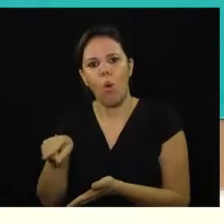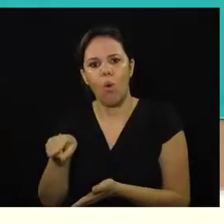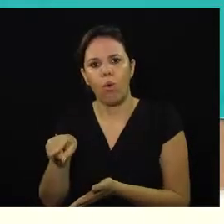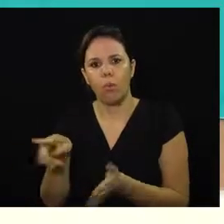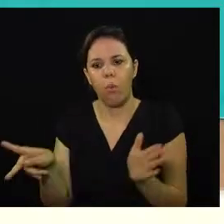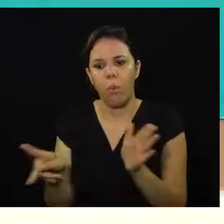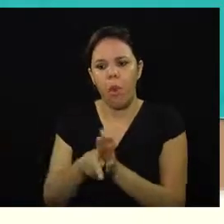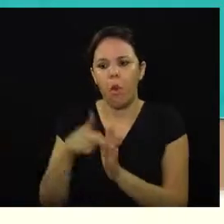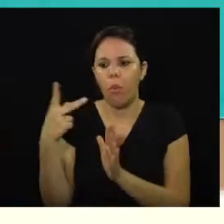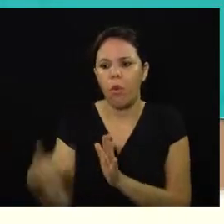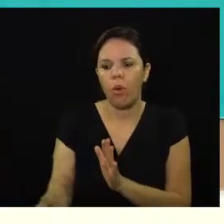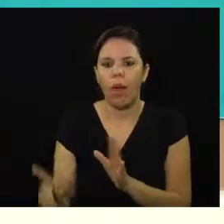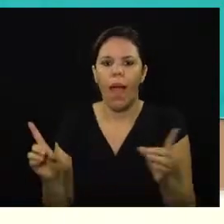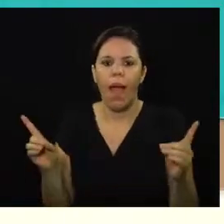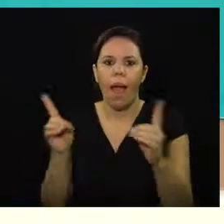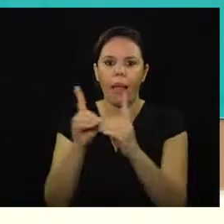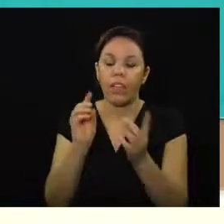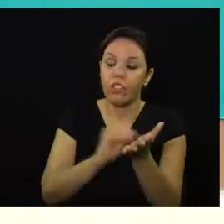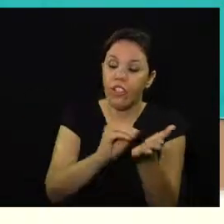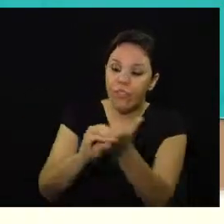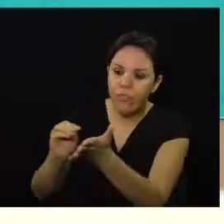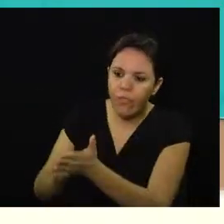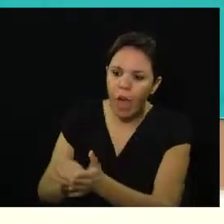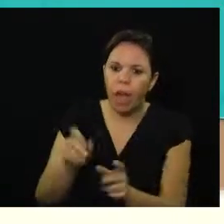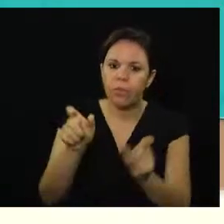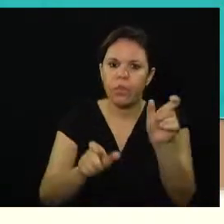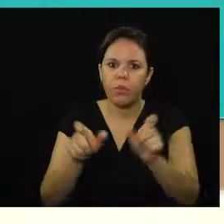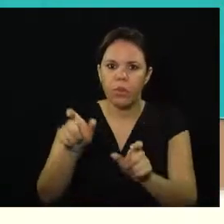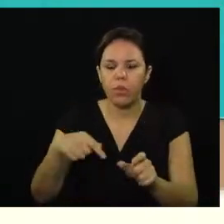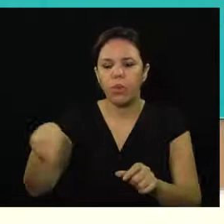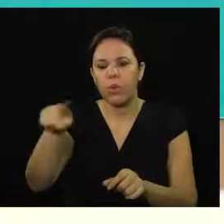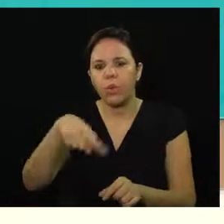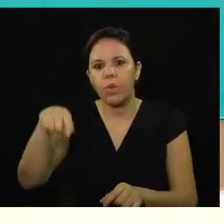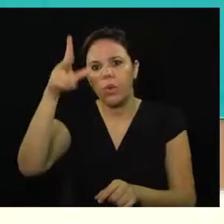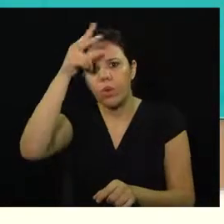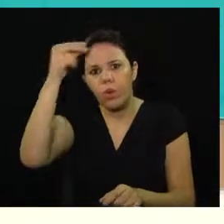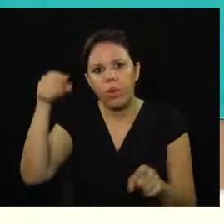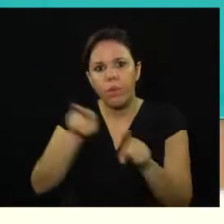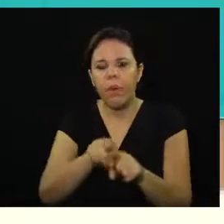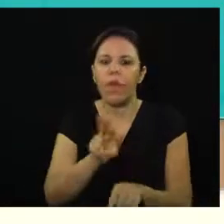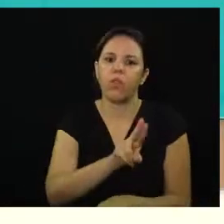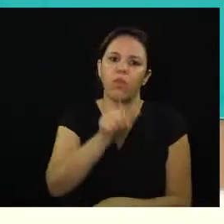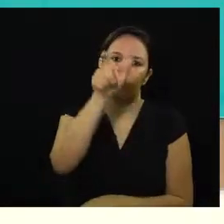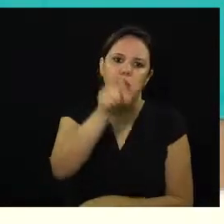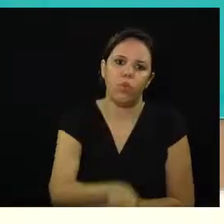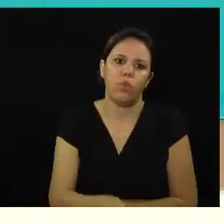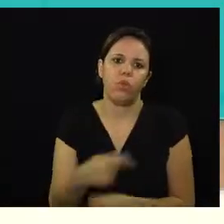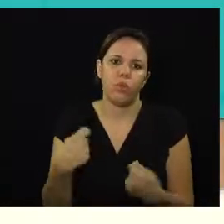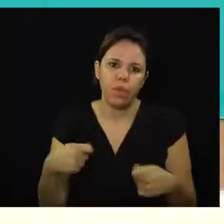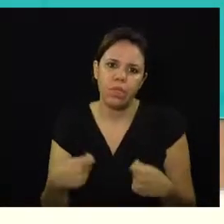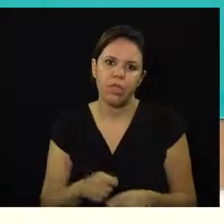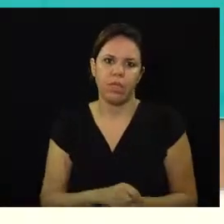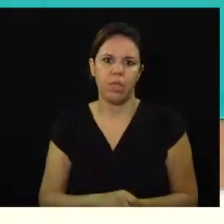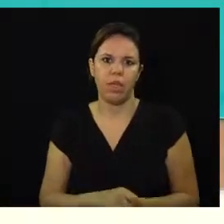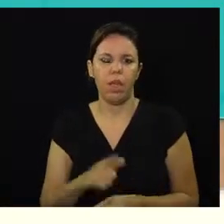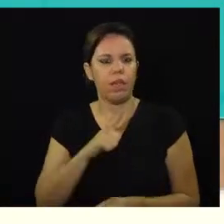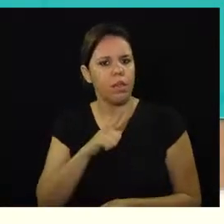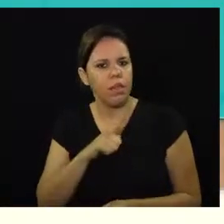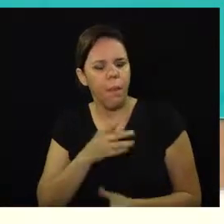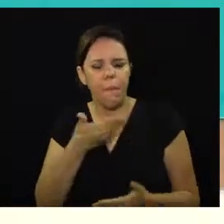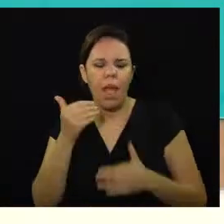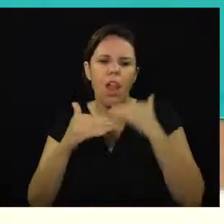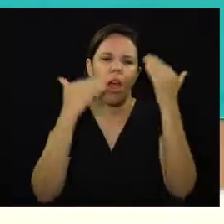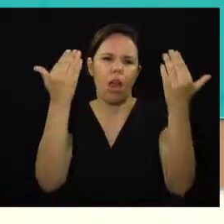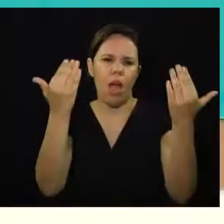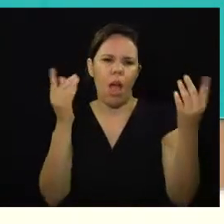destina aquilo que atende a necessidade da filantropia quer dizer também do usuário que necessita de ter